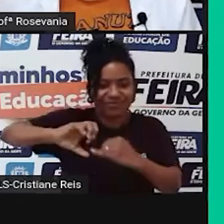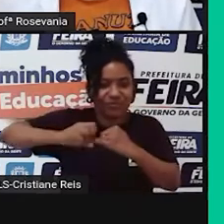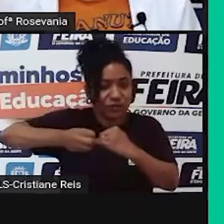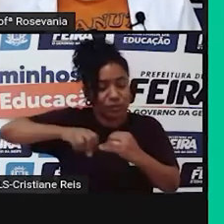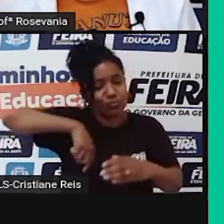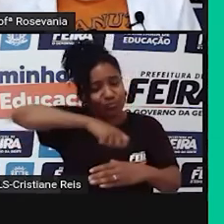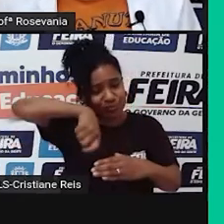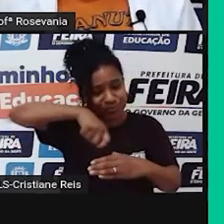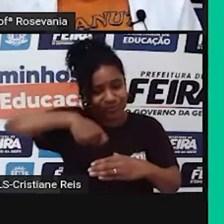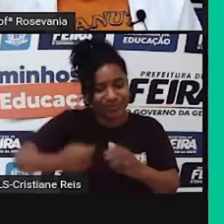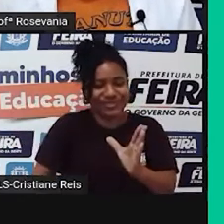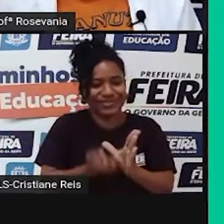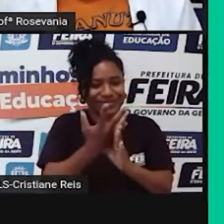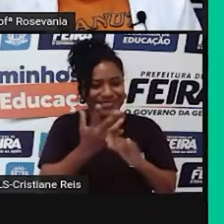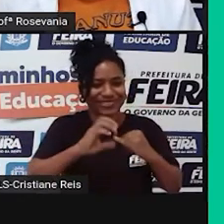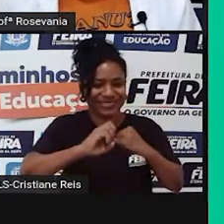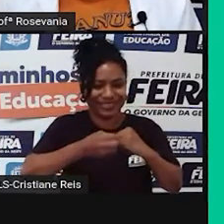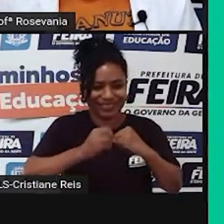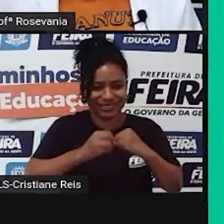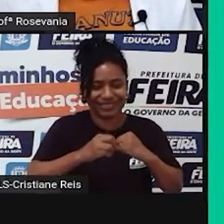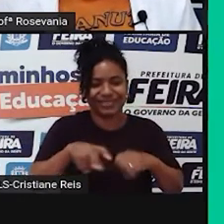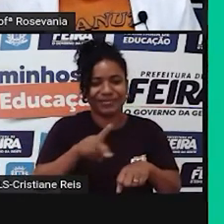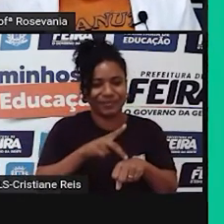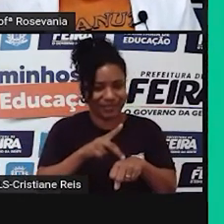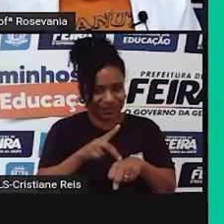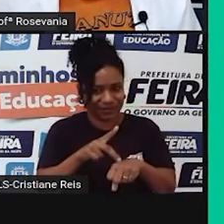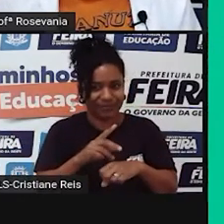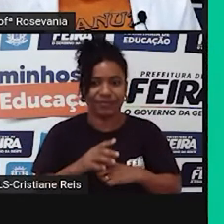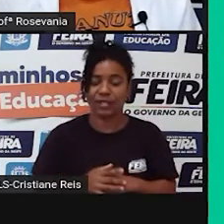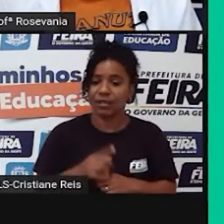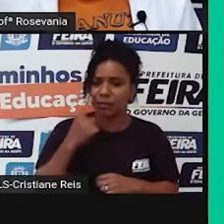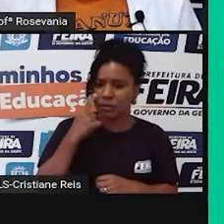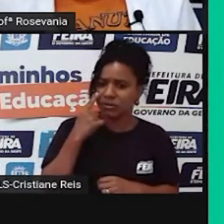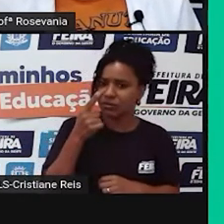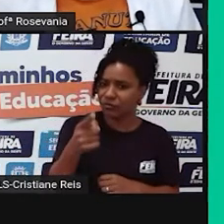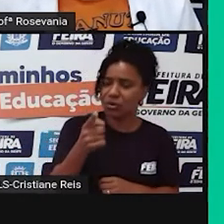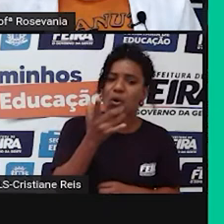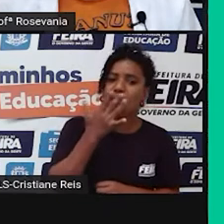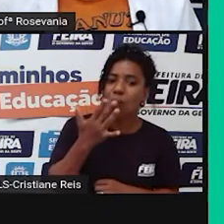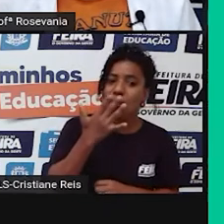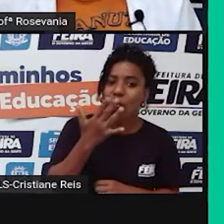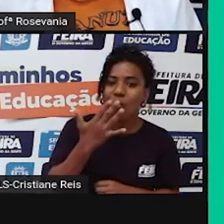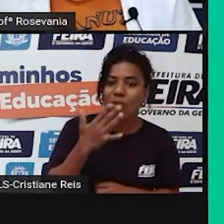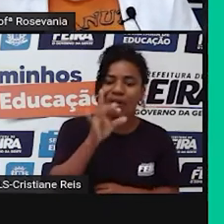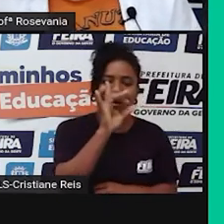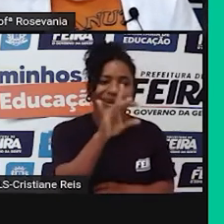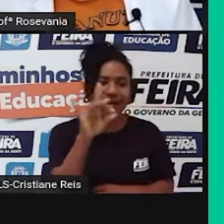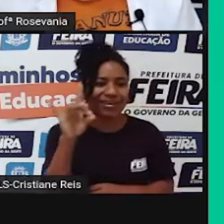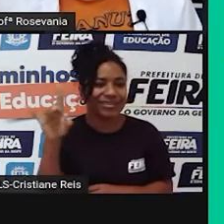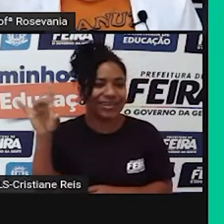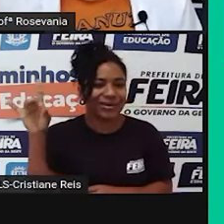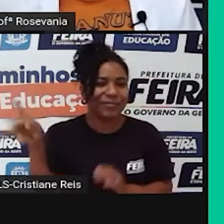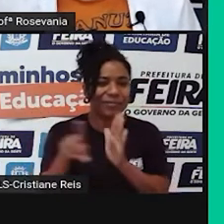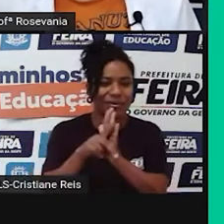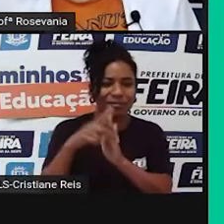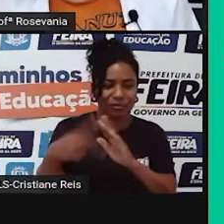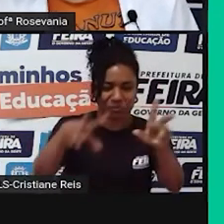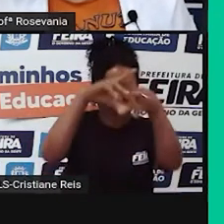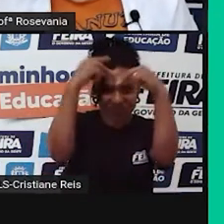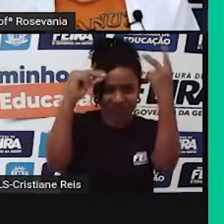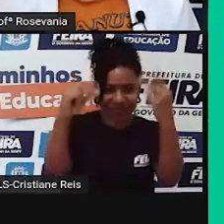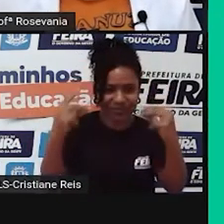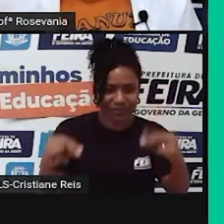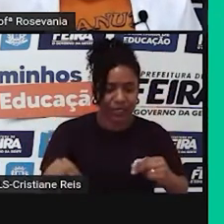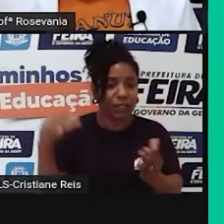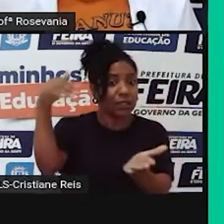cor dessa representa um orixá e que até hoje também são utilizados principalmente pelos filhos de santos, pelos